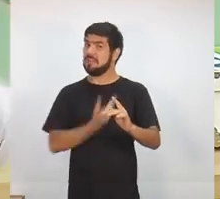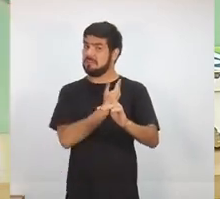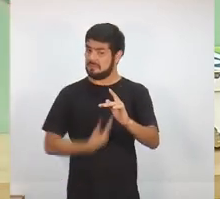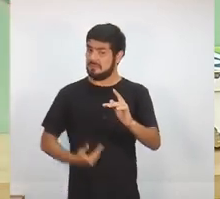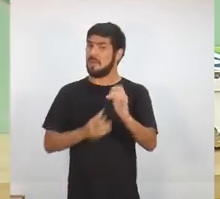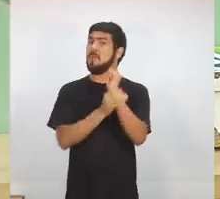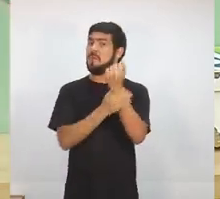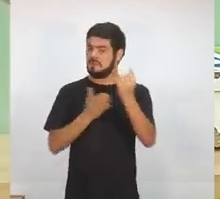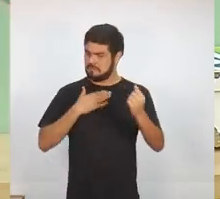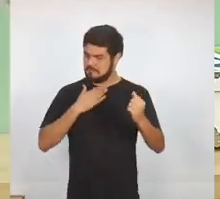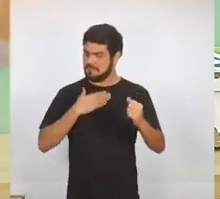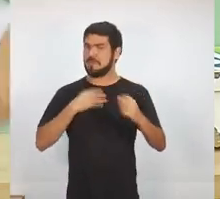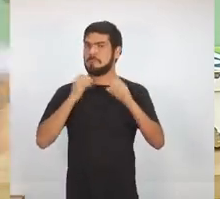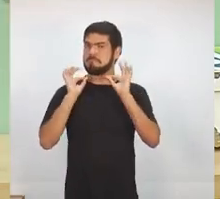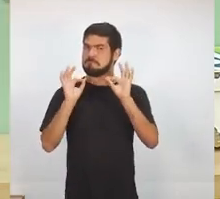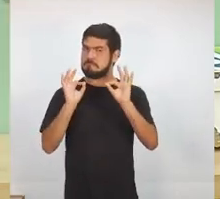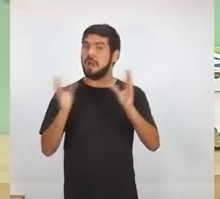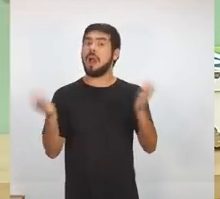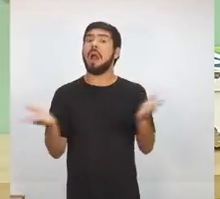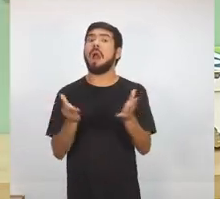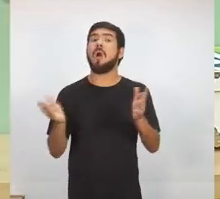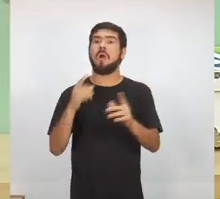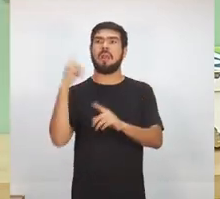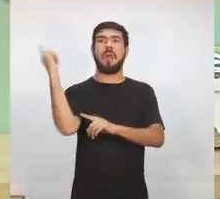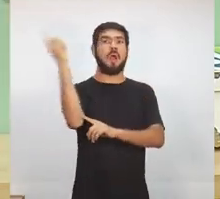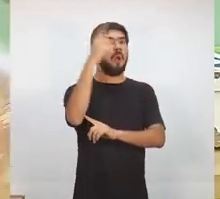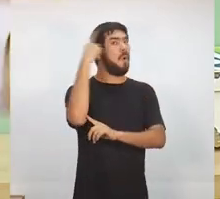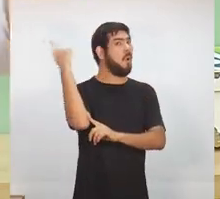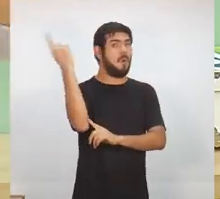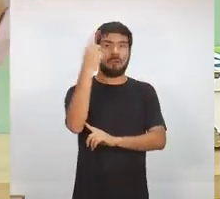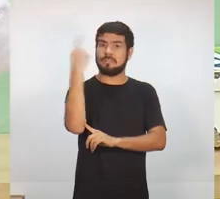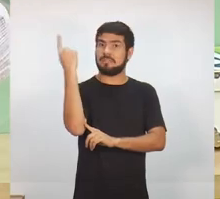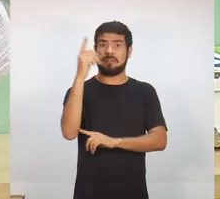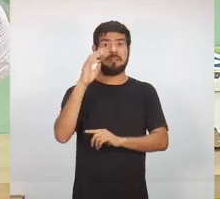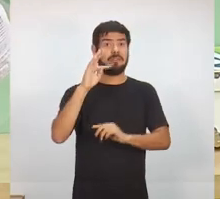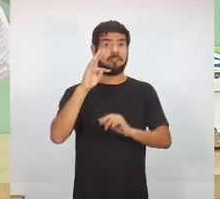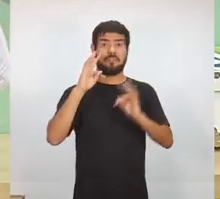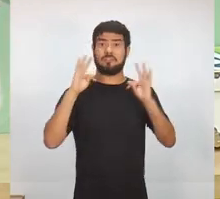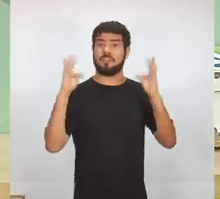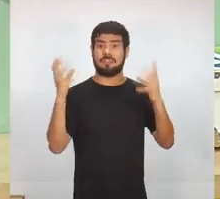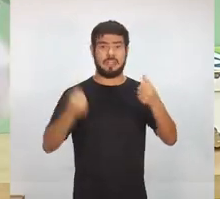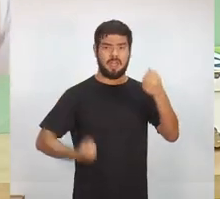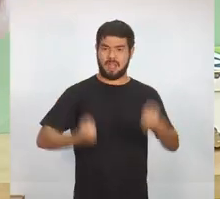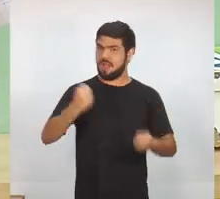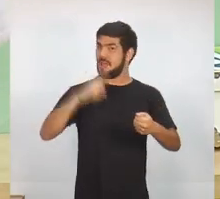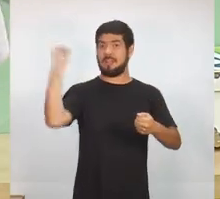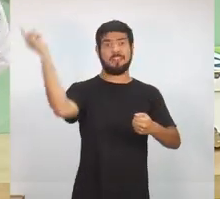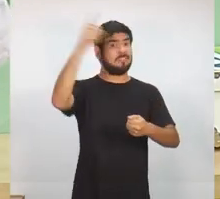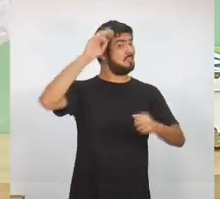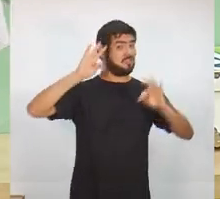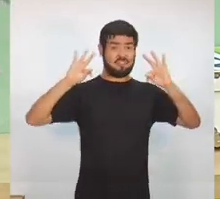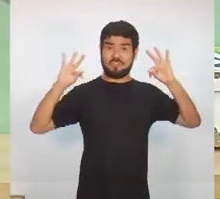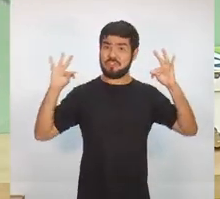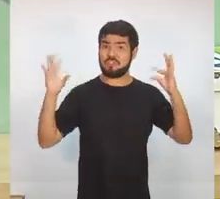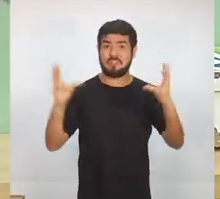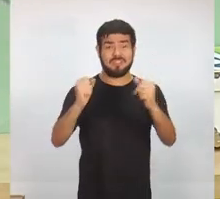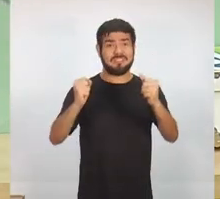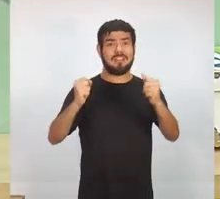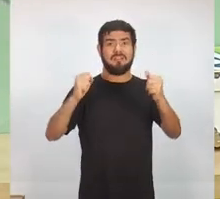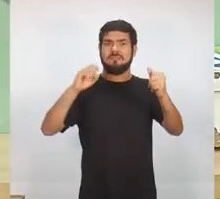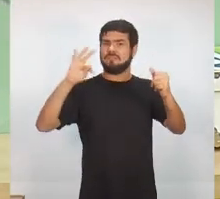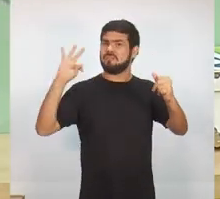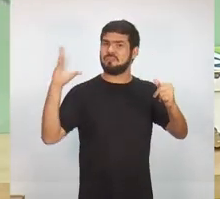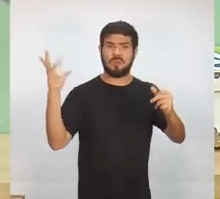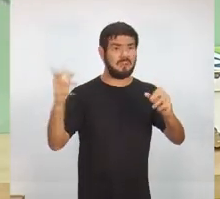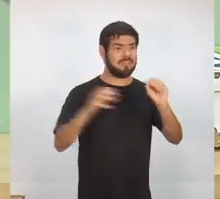venho com o Ronda Total, transversalidade total dentro do governo, todas as secretarias imbuídas num propósito só,